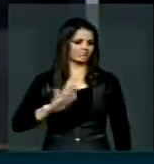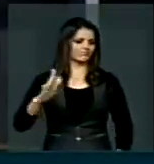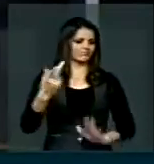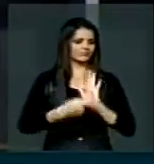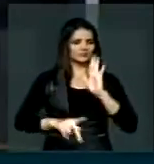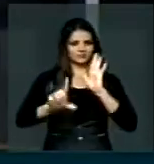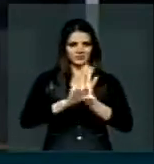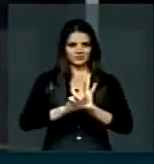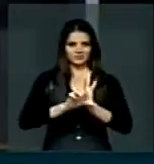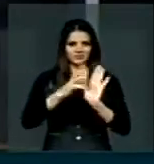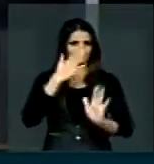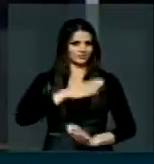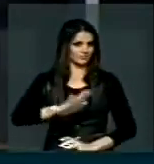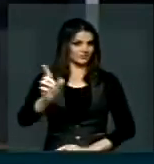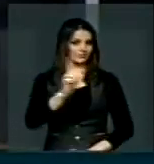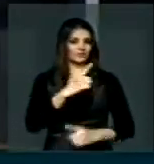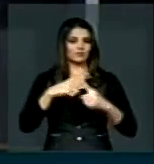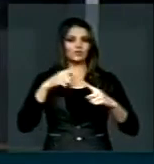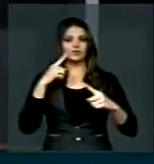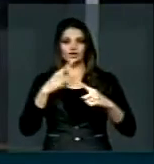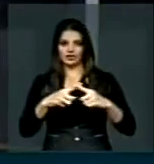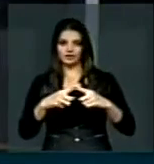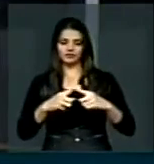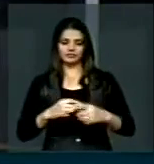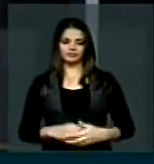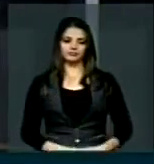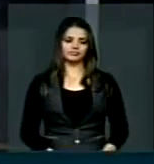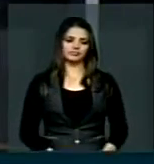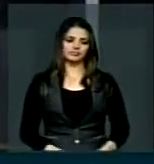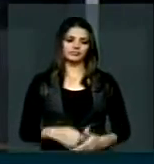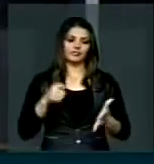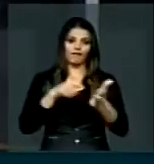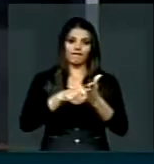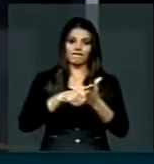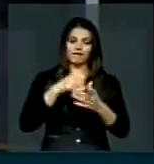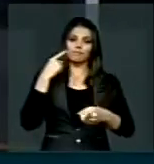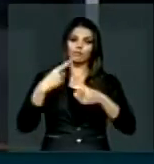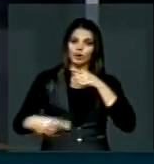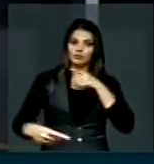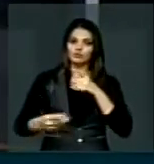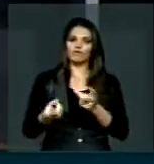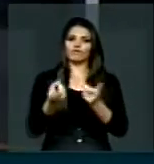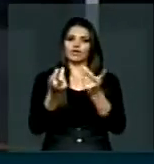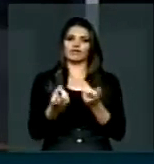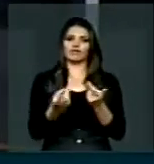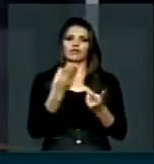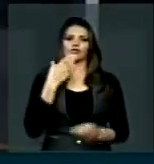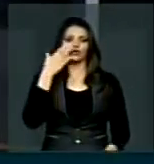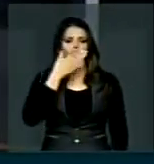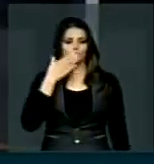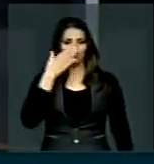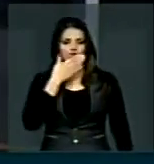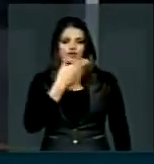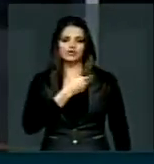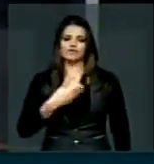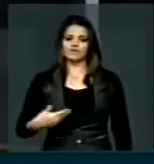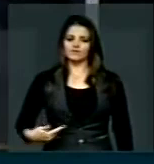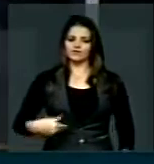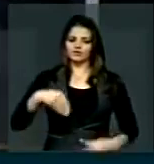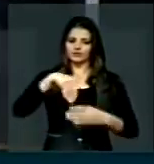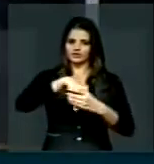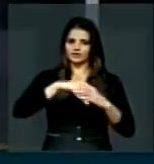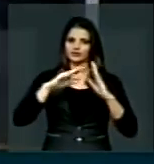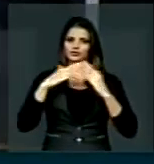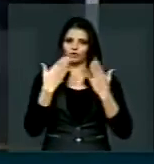do meu projeto de lei, em razão da proibição de vender refrigerantes,